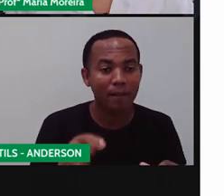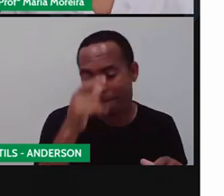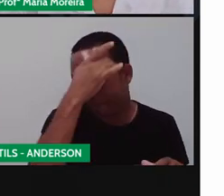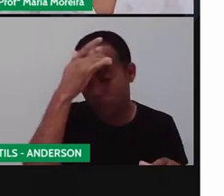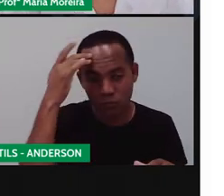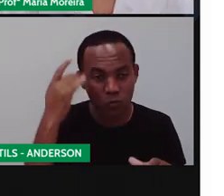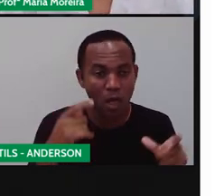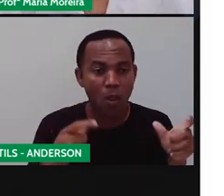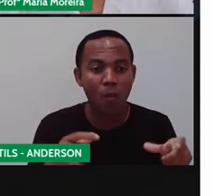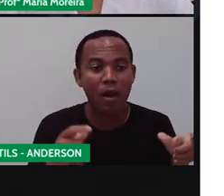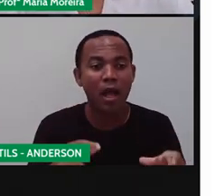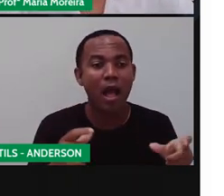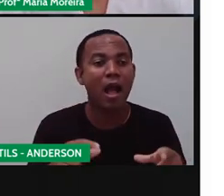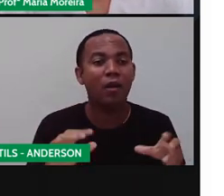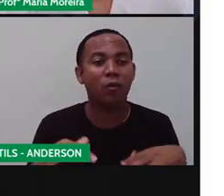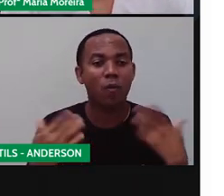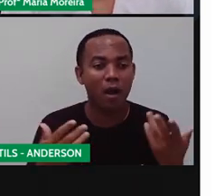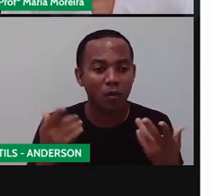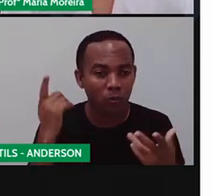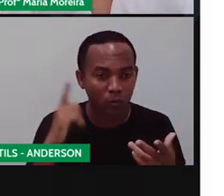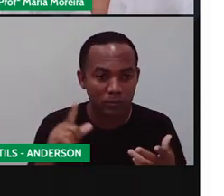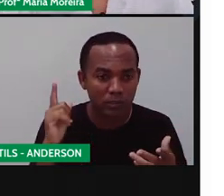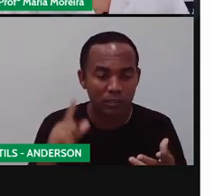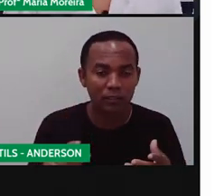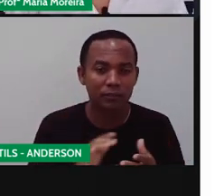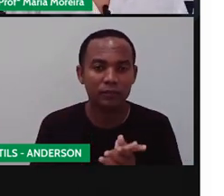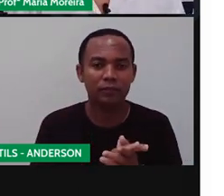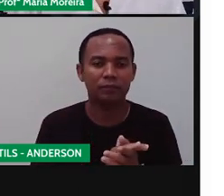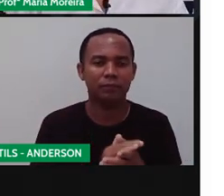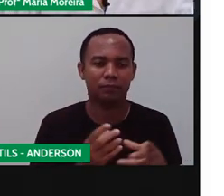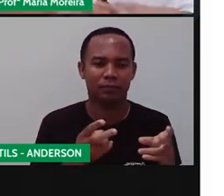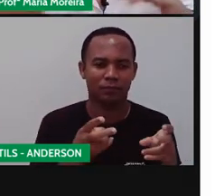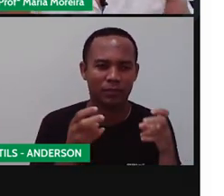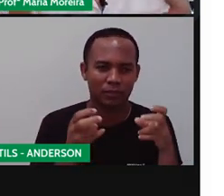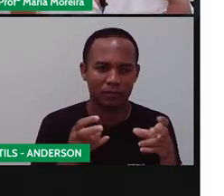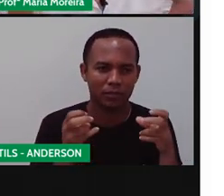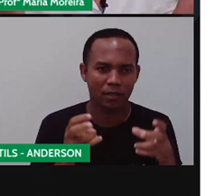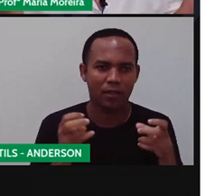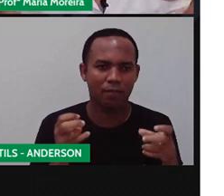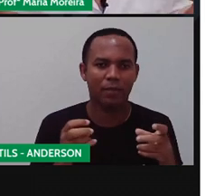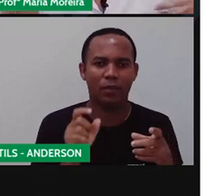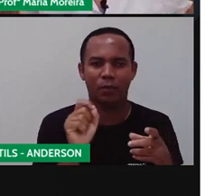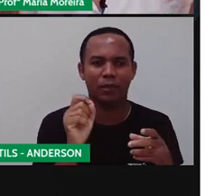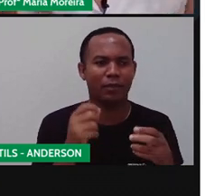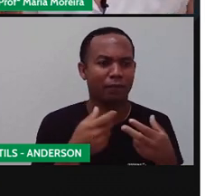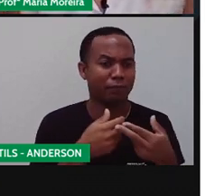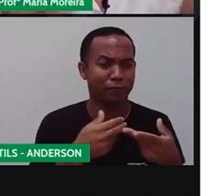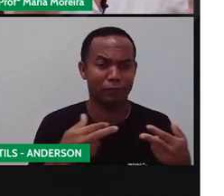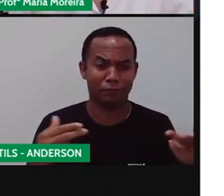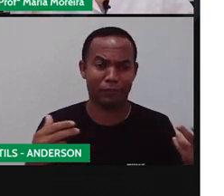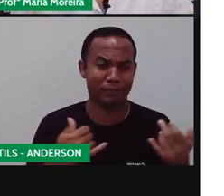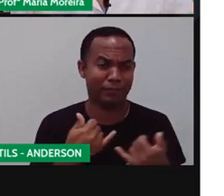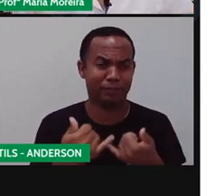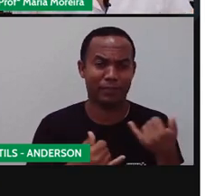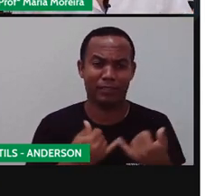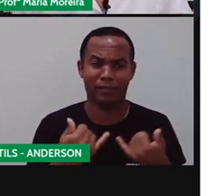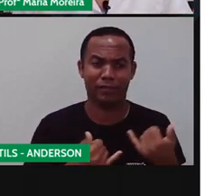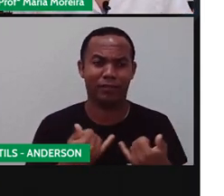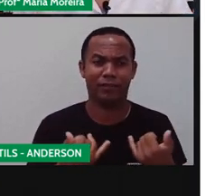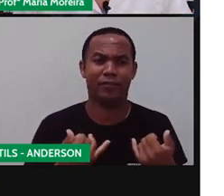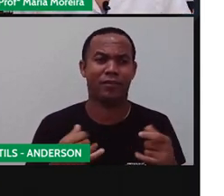miando e aonde ele está miando. Núvio, se você consegue pegar ou não. Aí percebam que as várias brincadeiras que a Pró está citando aqui